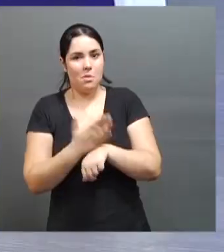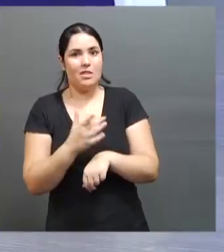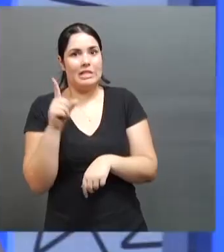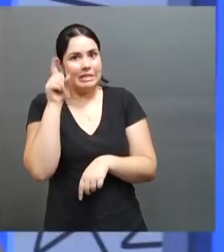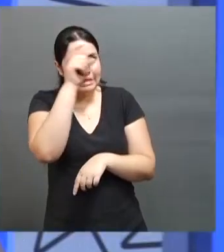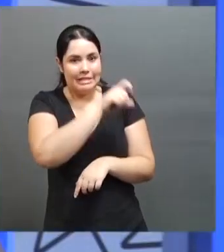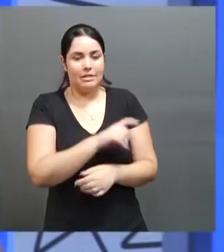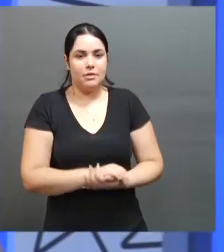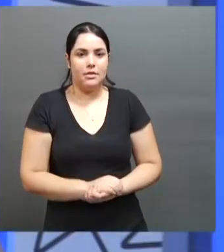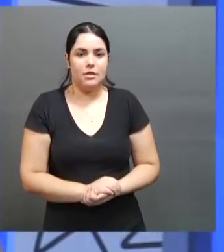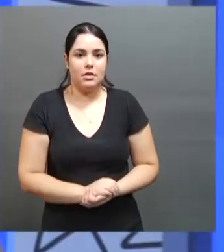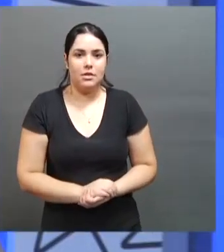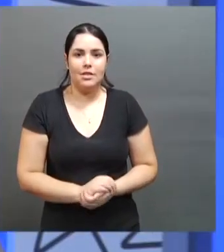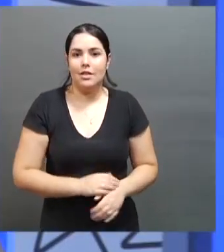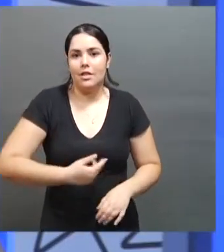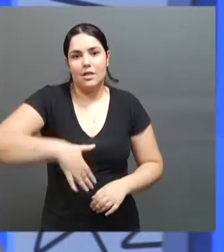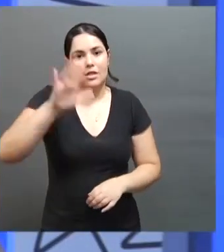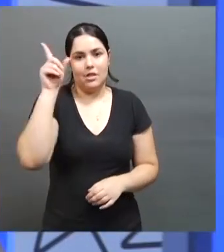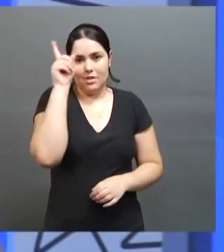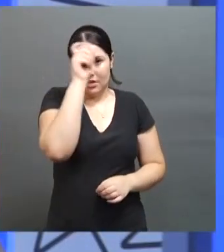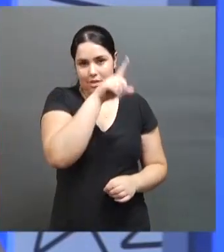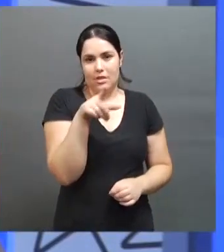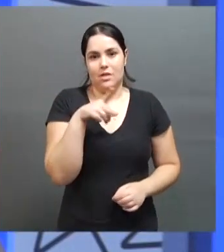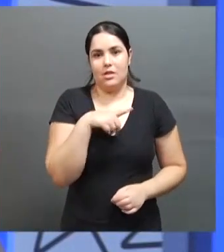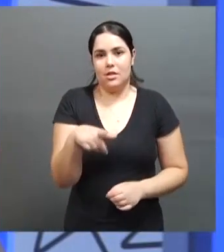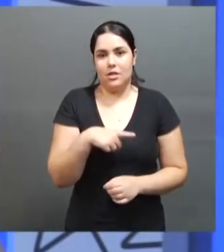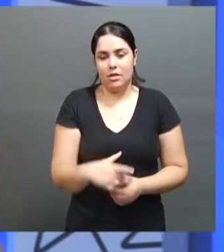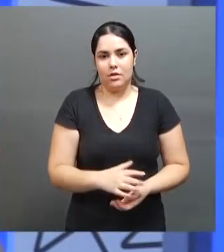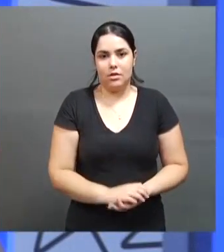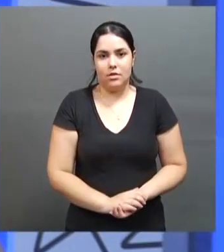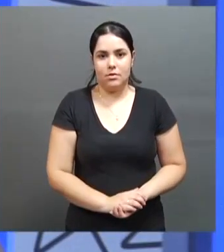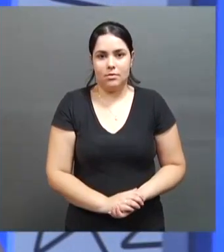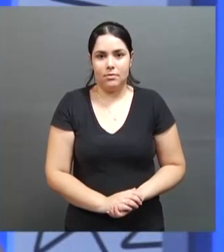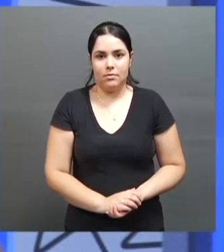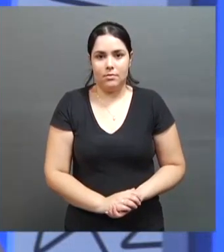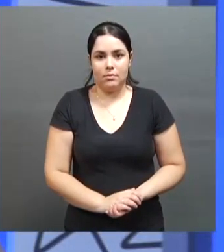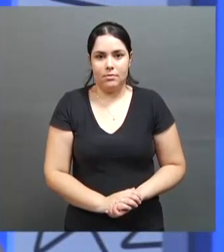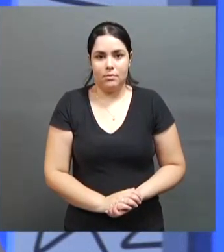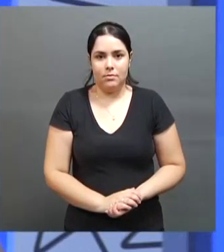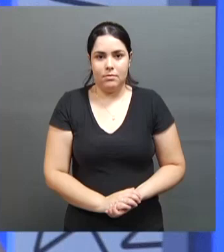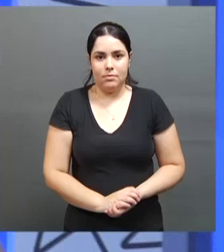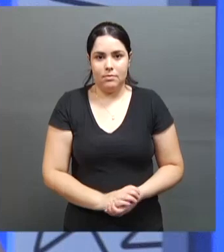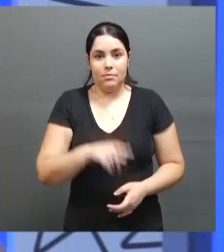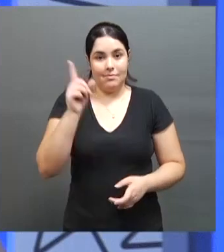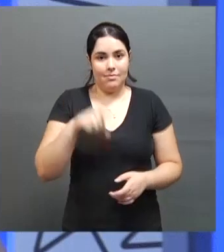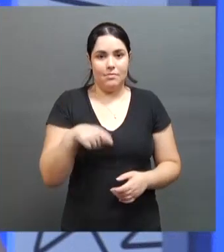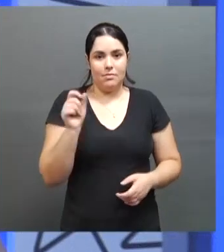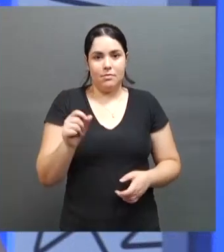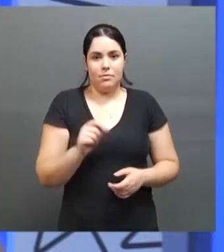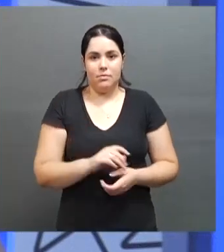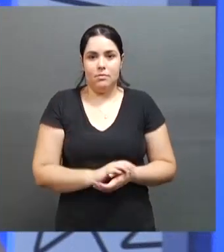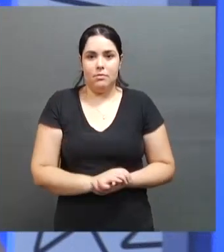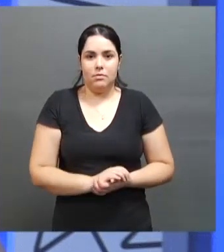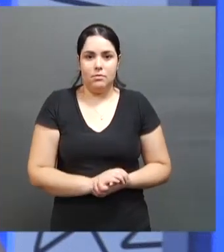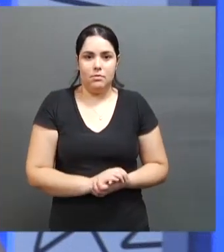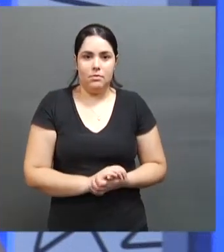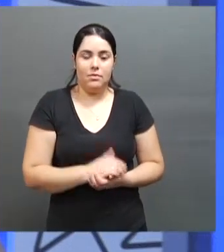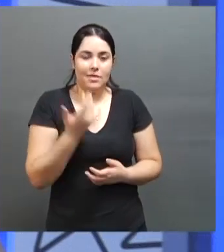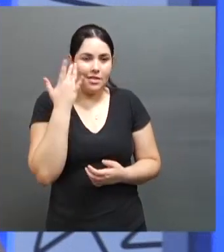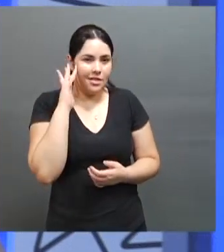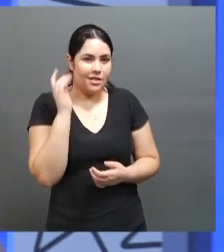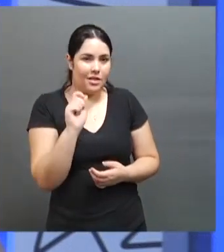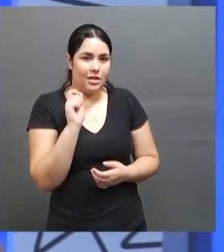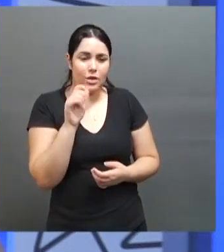maior dificuldade que a gente tem entre os potenciais paralímpicos é esse. Sim, acho que o